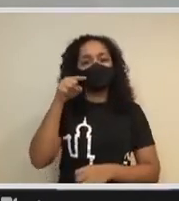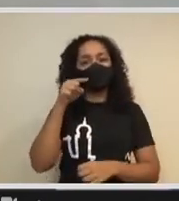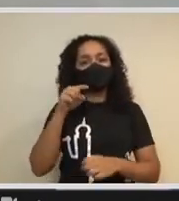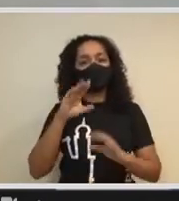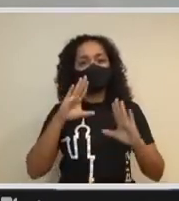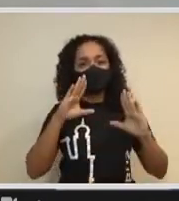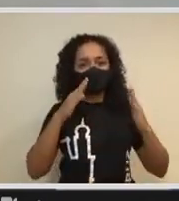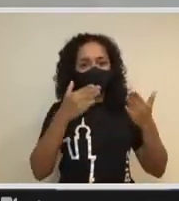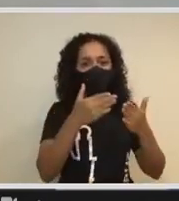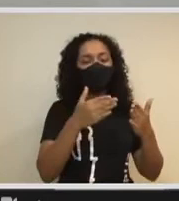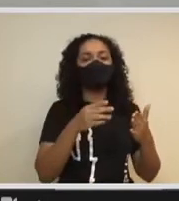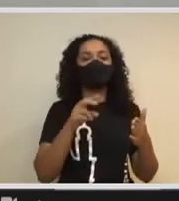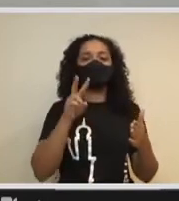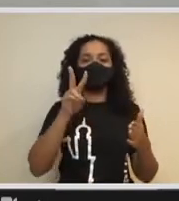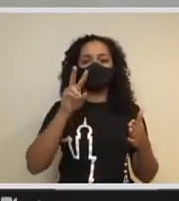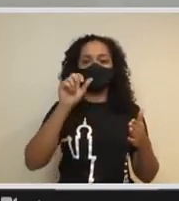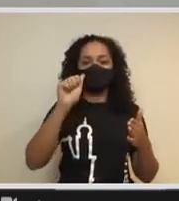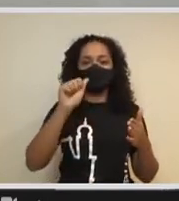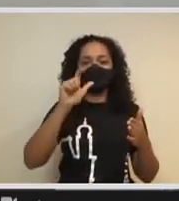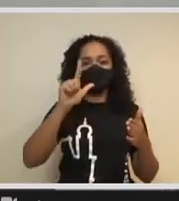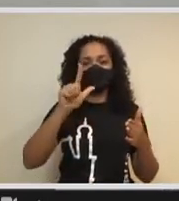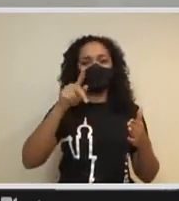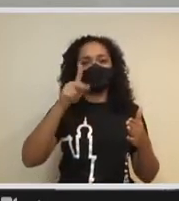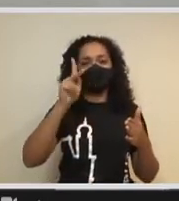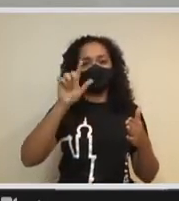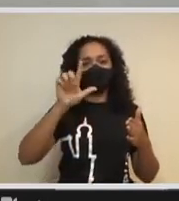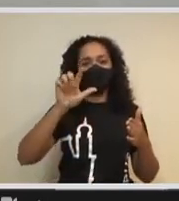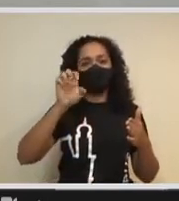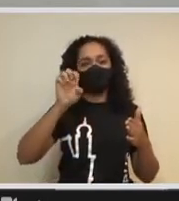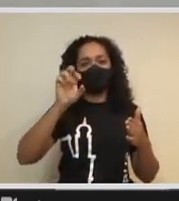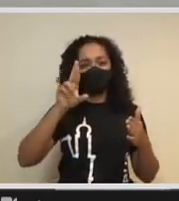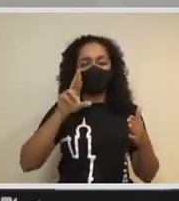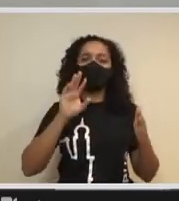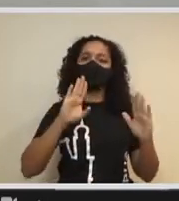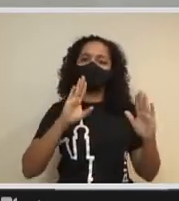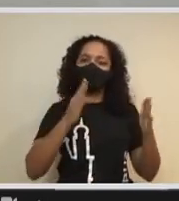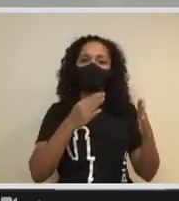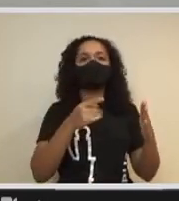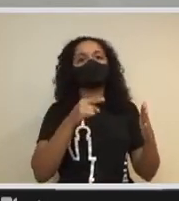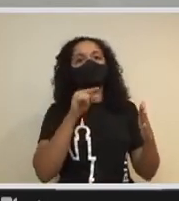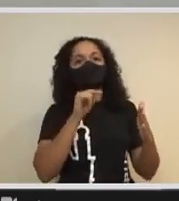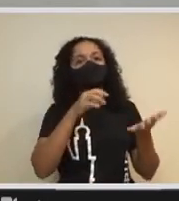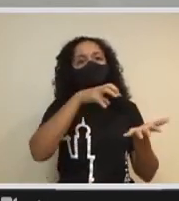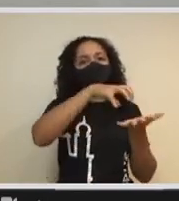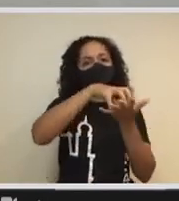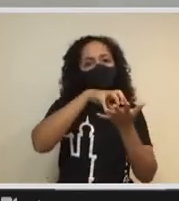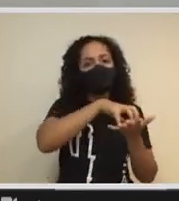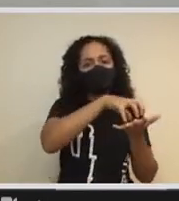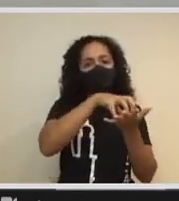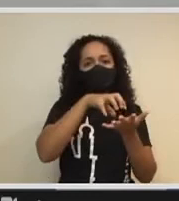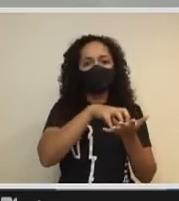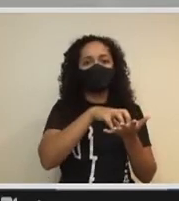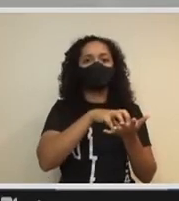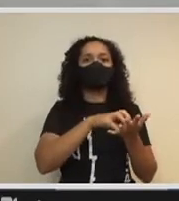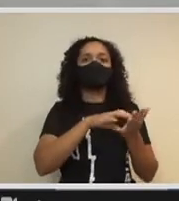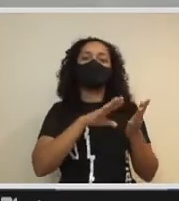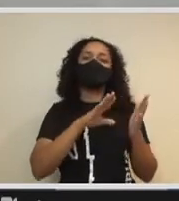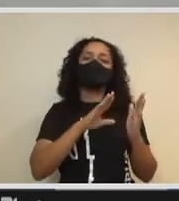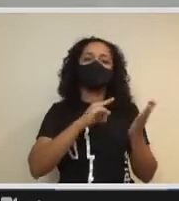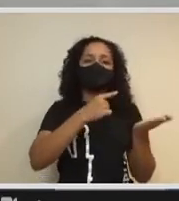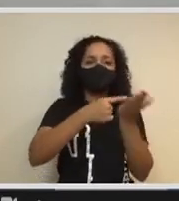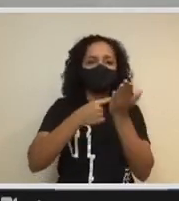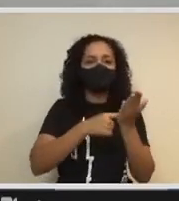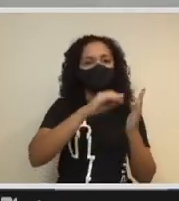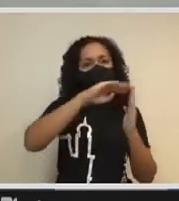à questão da coordenação dessas relações interinstitucionais, com destaque para algumas agendas muito